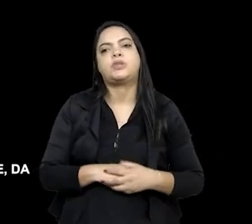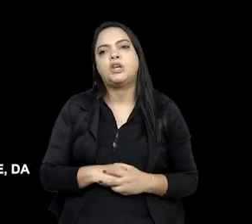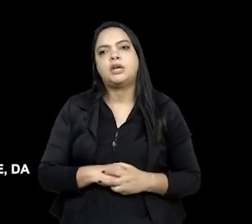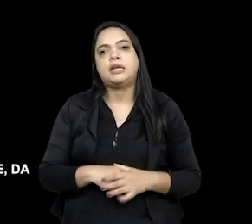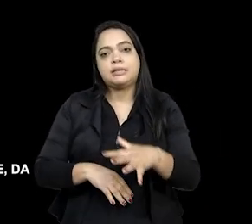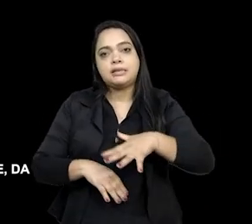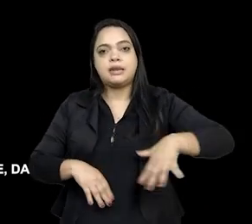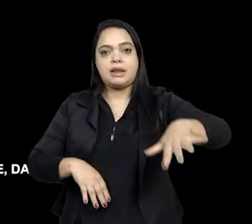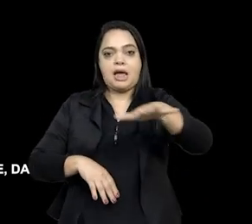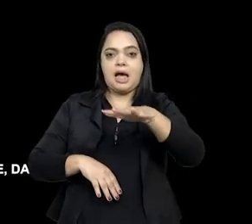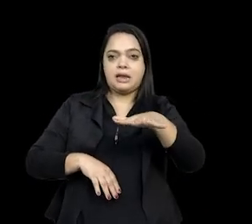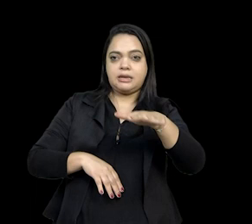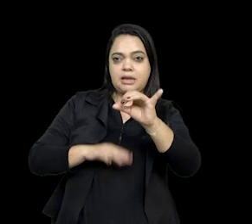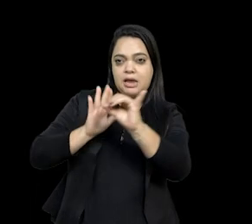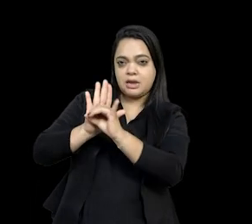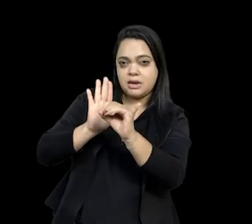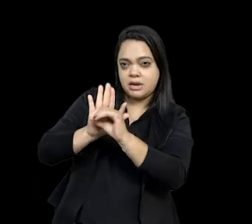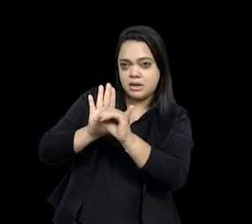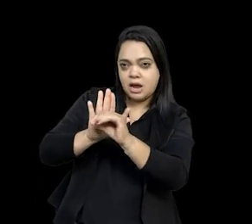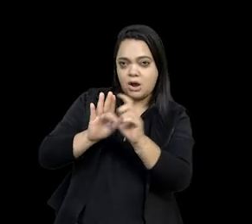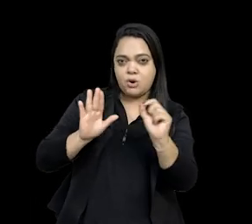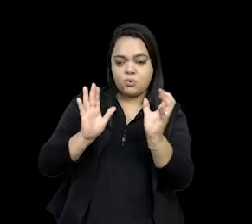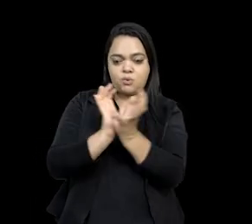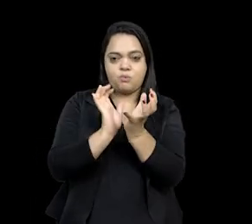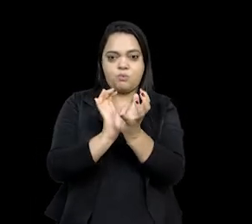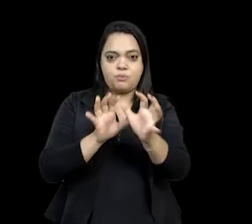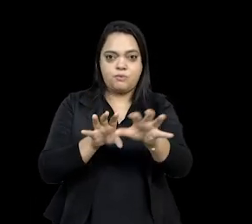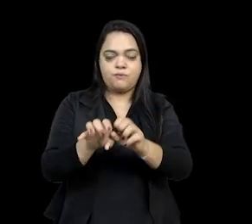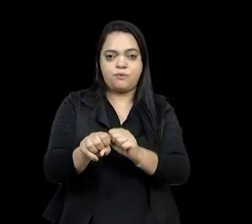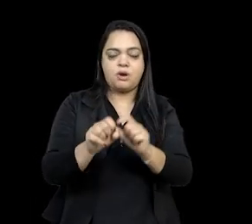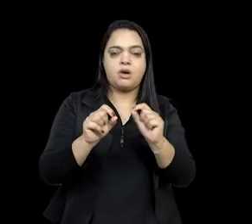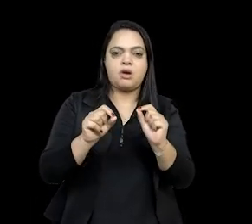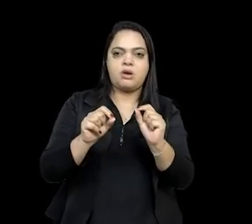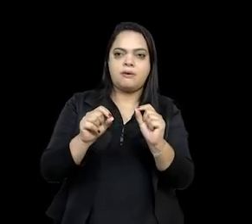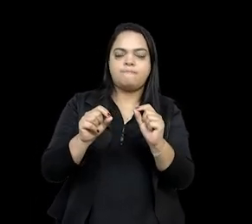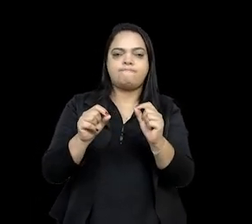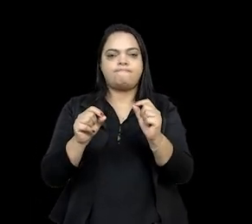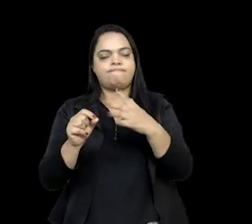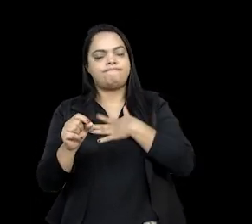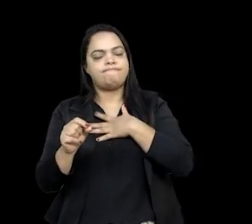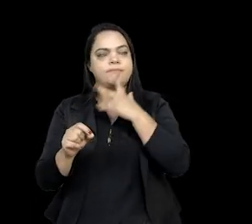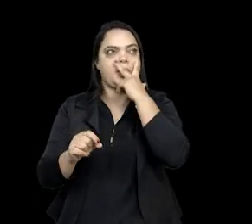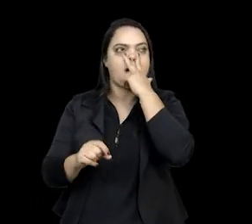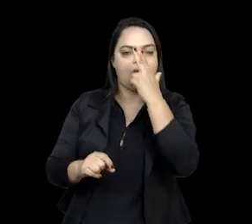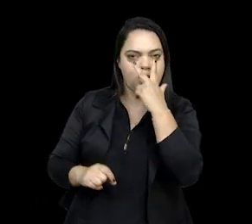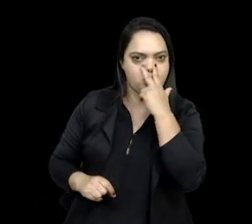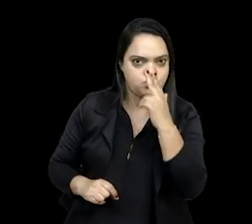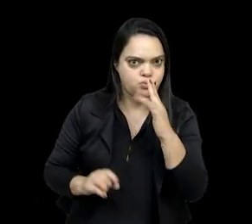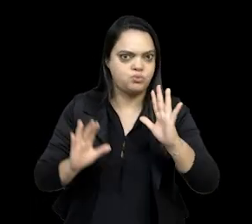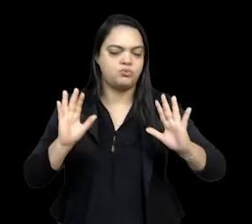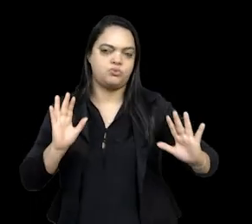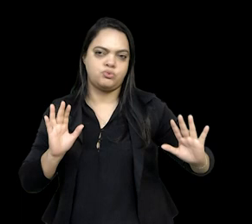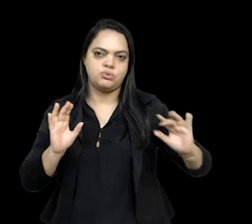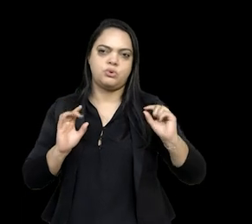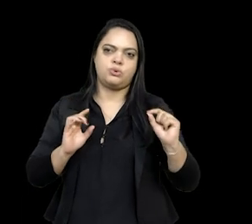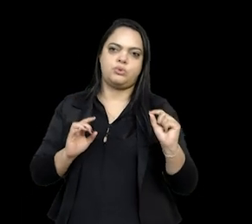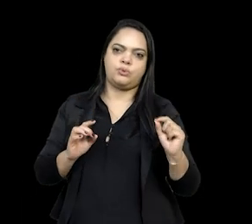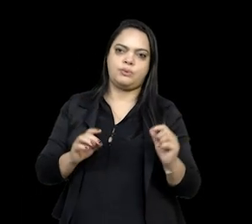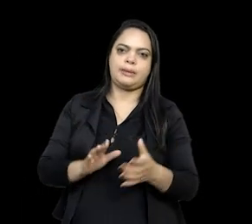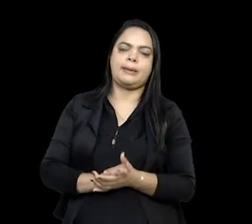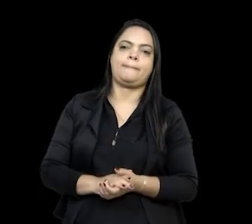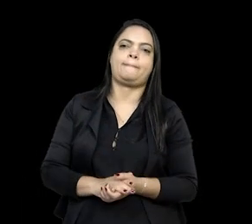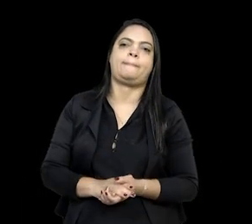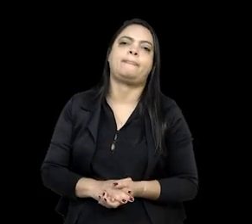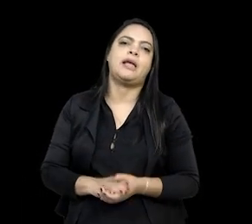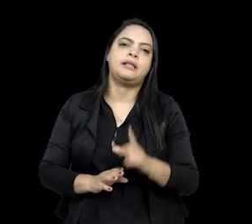especificamente da questão da identidade, da formação de grupos, eu acho que é importante, eu acho que isso tem a ver com a questão da historicidade,